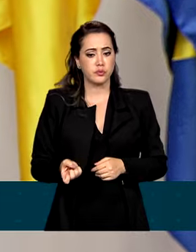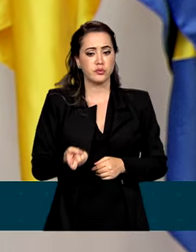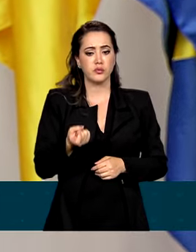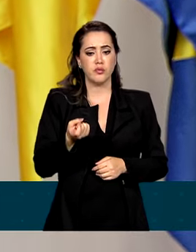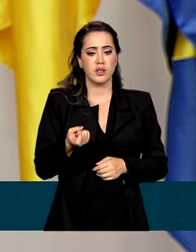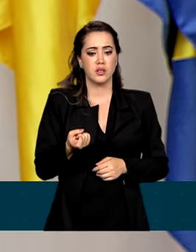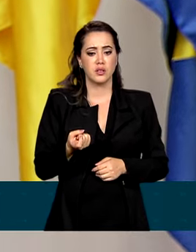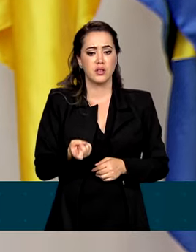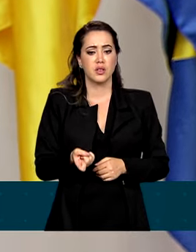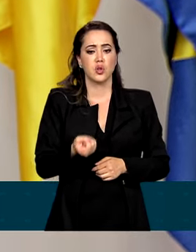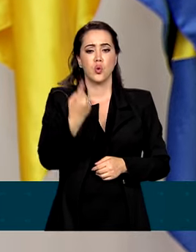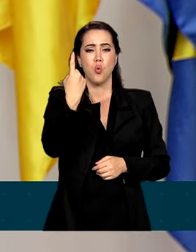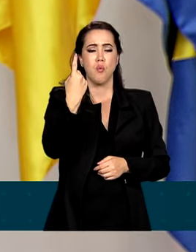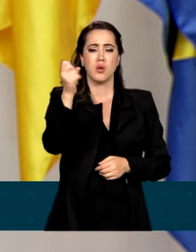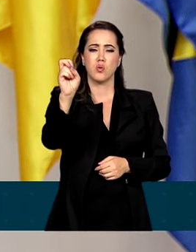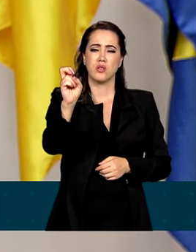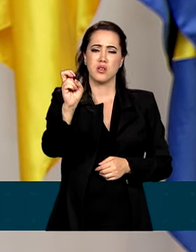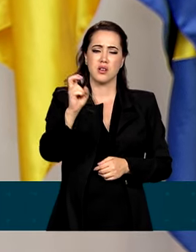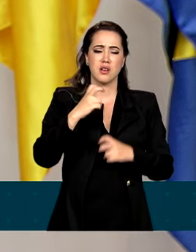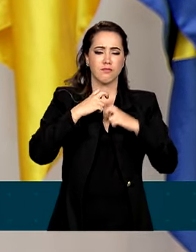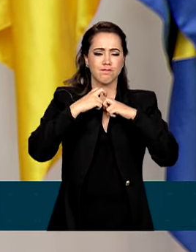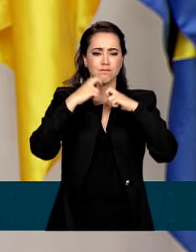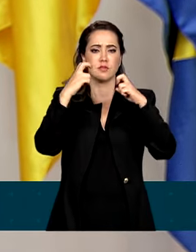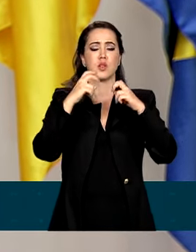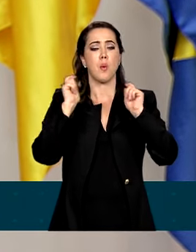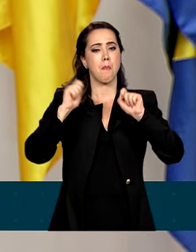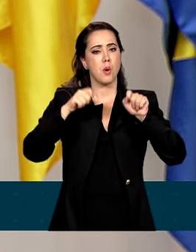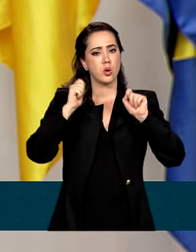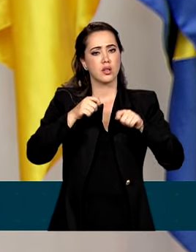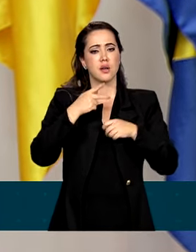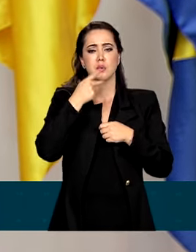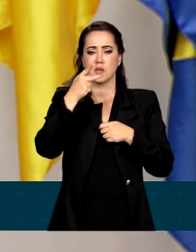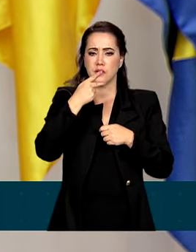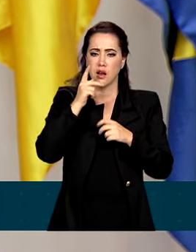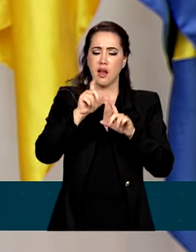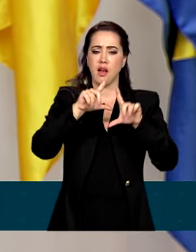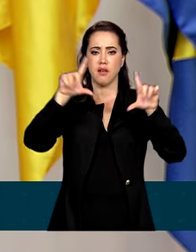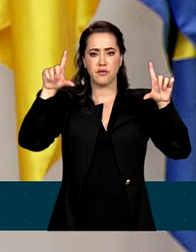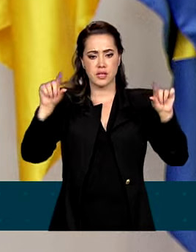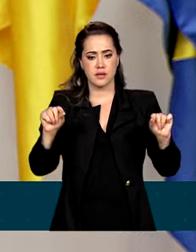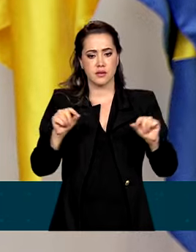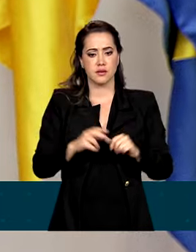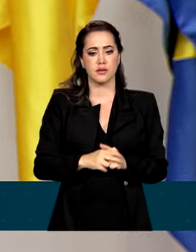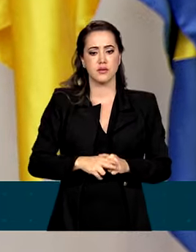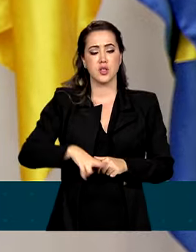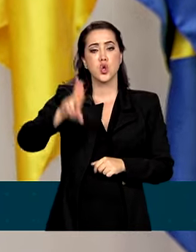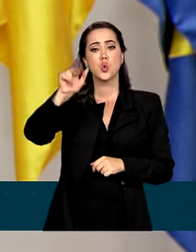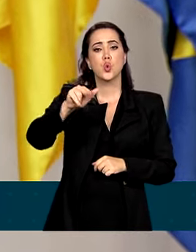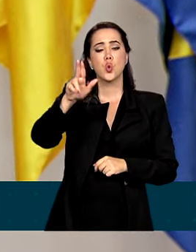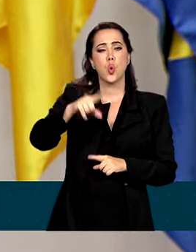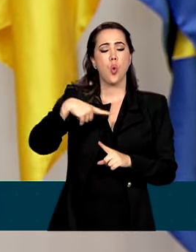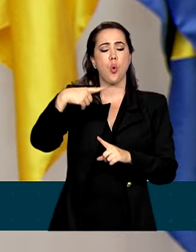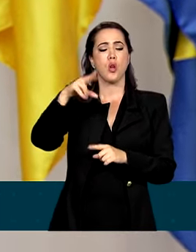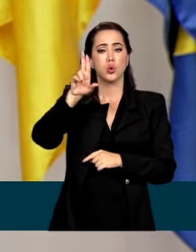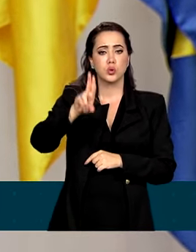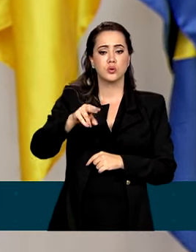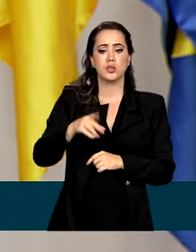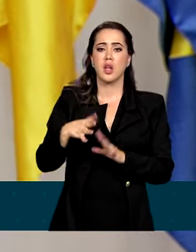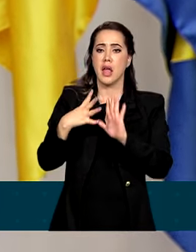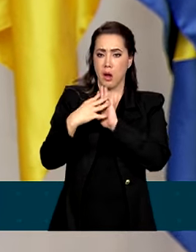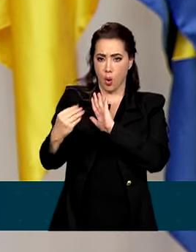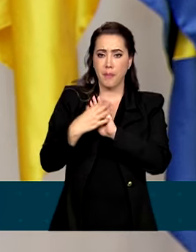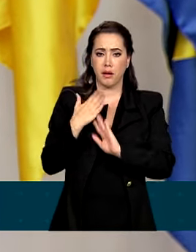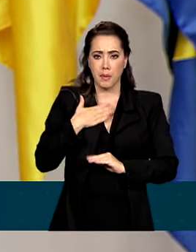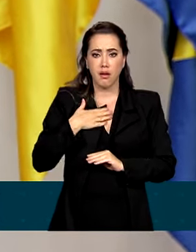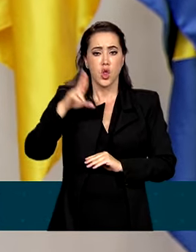voz possamos entoar a frase Nunca mais. Repitam comigo, senhoras